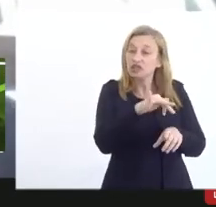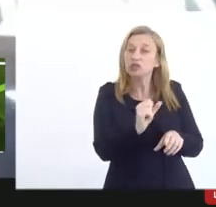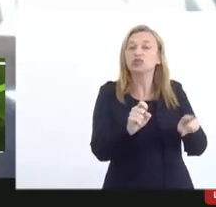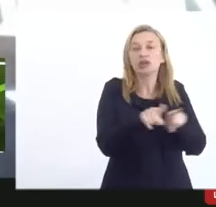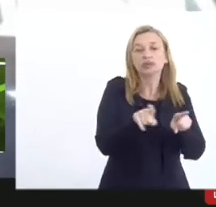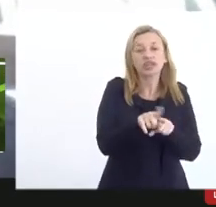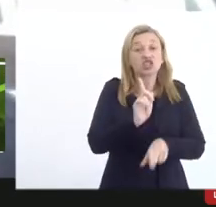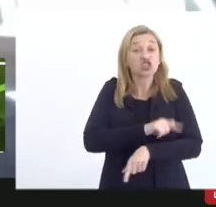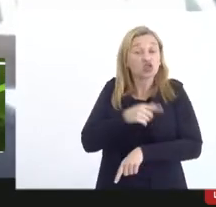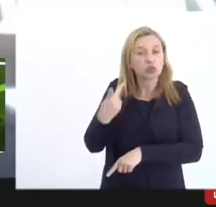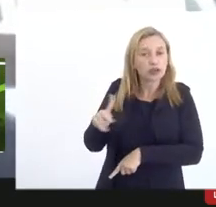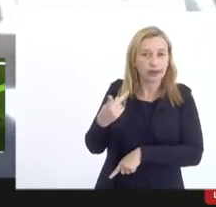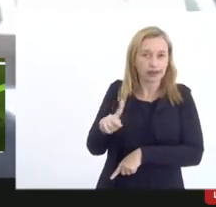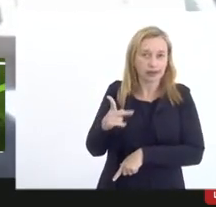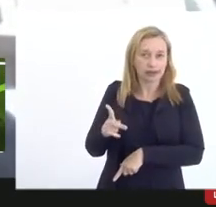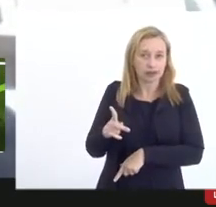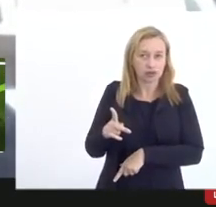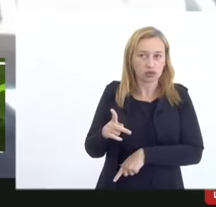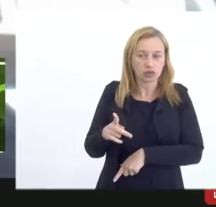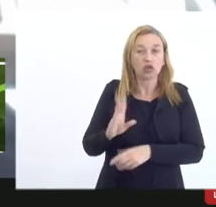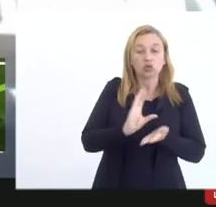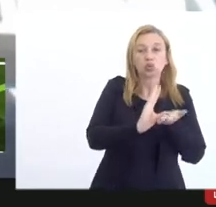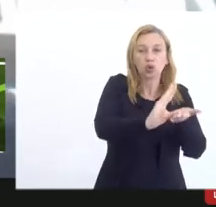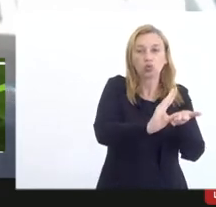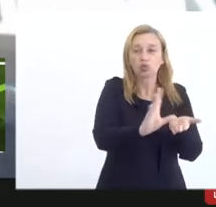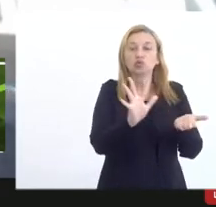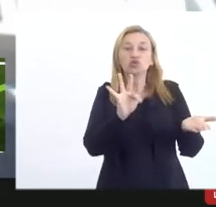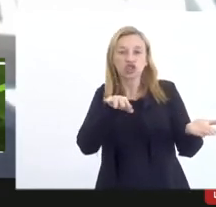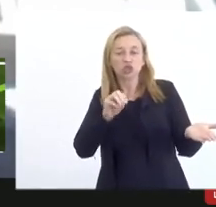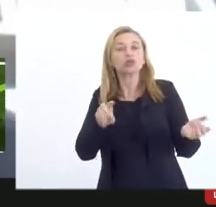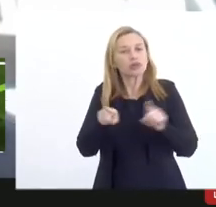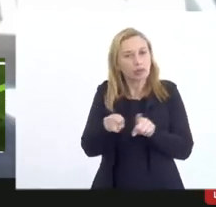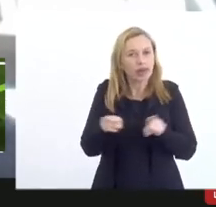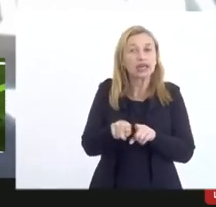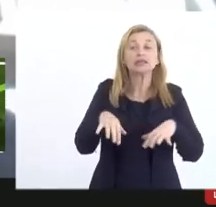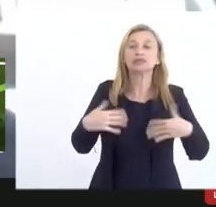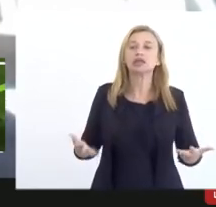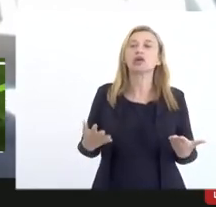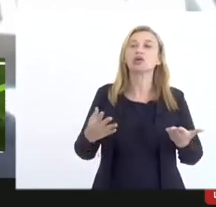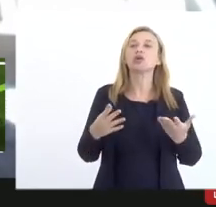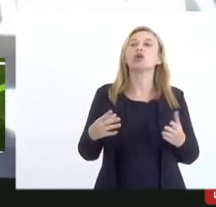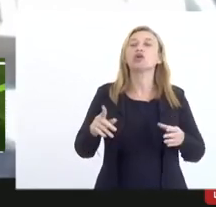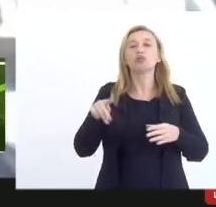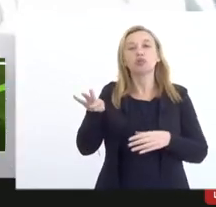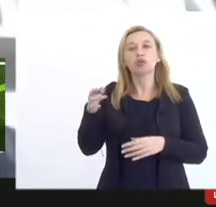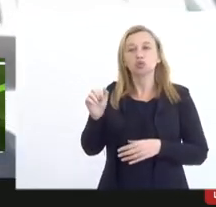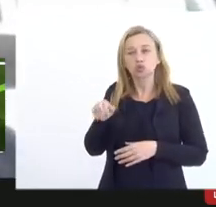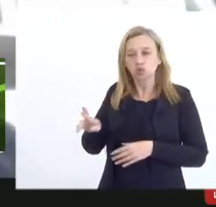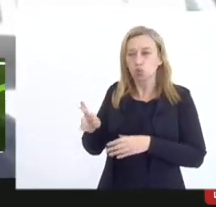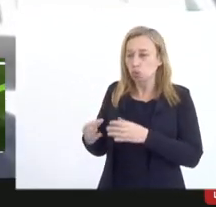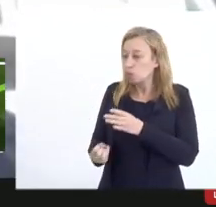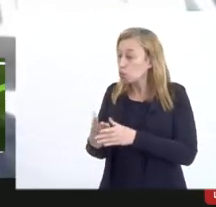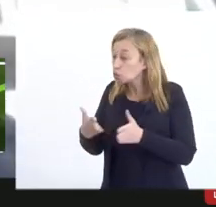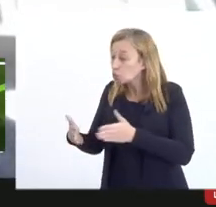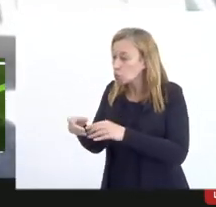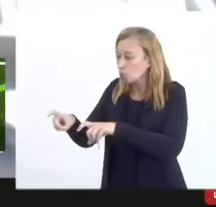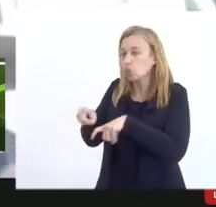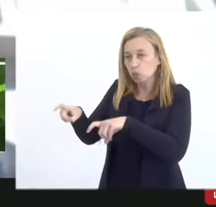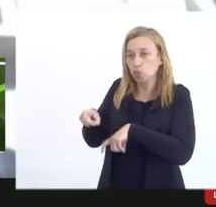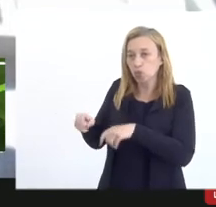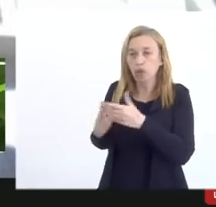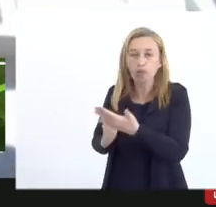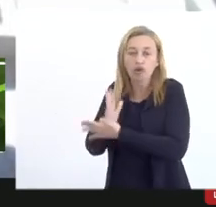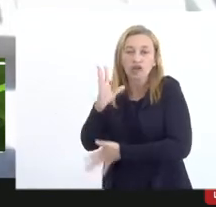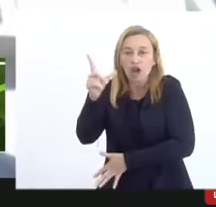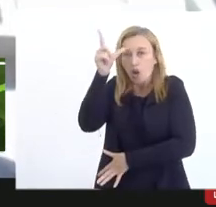gestão dele e da gestão do recurso da gestão física também então para o produtor cultural ter a sua prestação de contas aprovada é